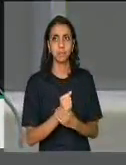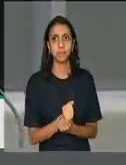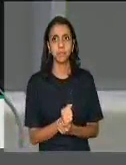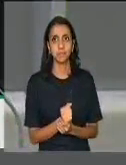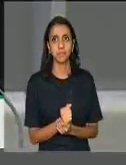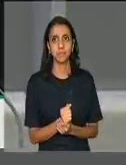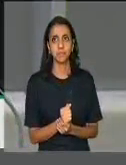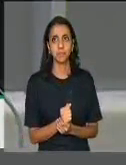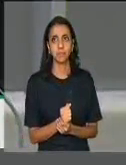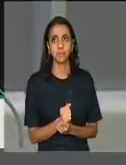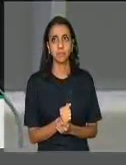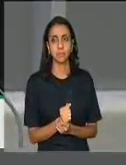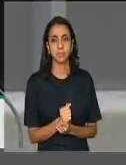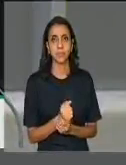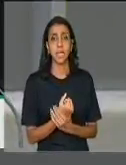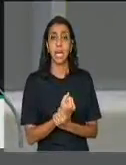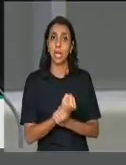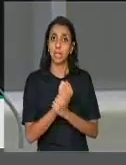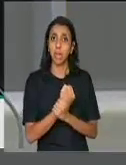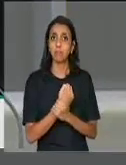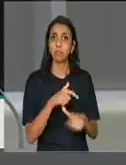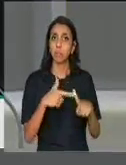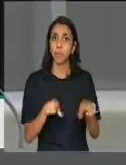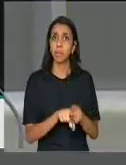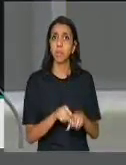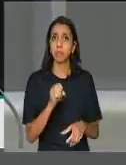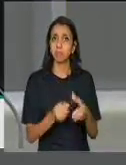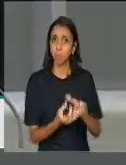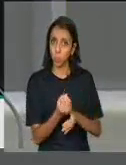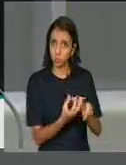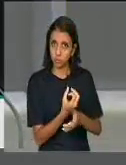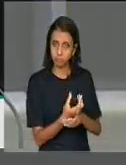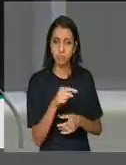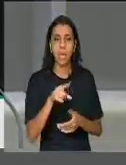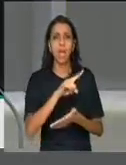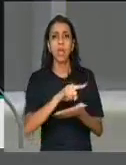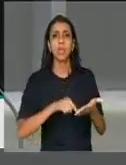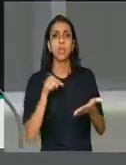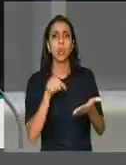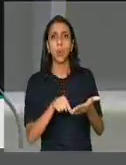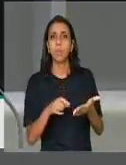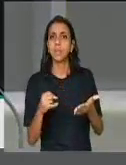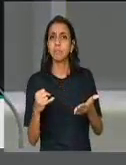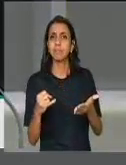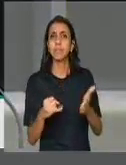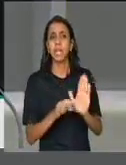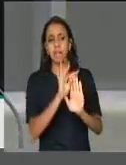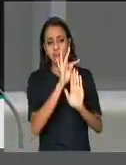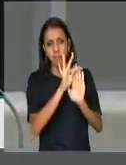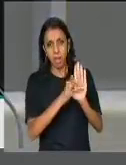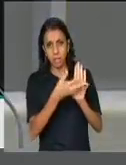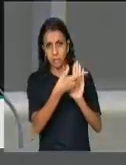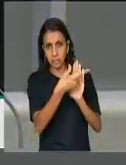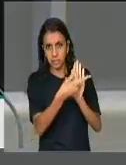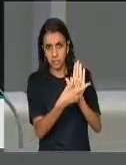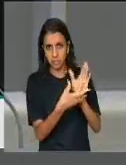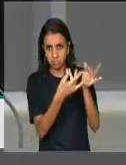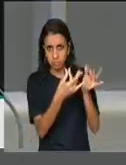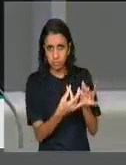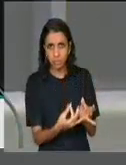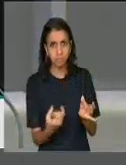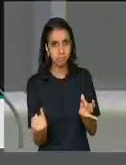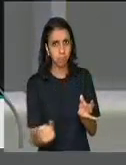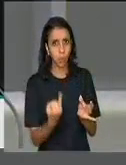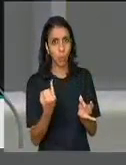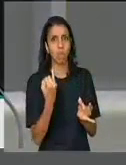e a produção. Este documento tem importantes diretivas e quero